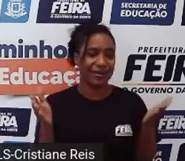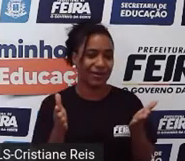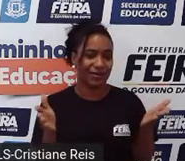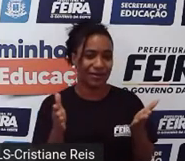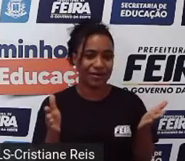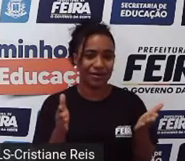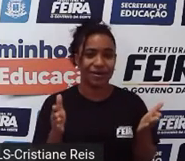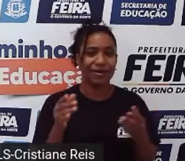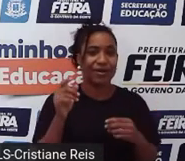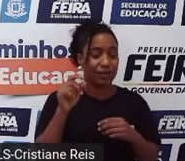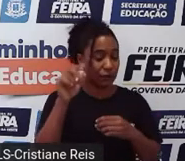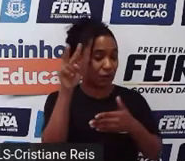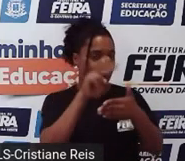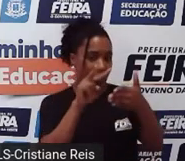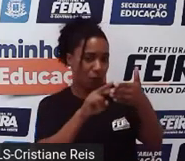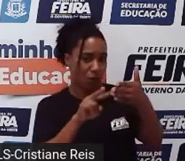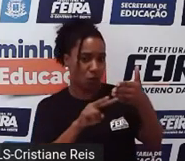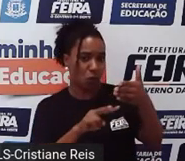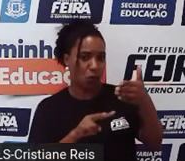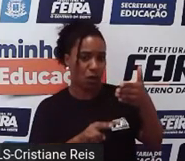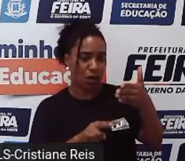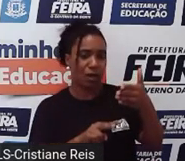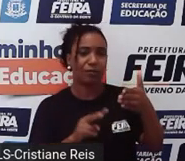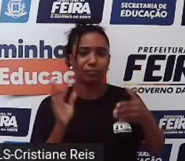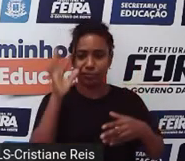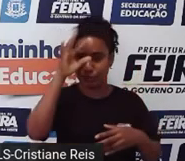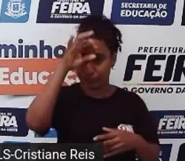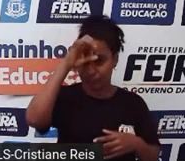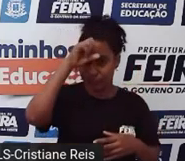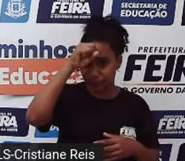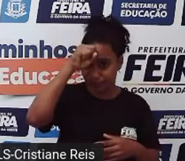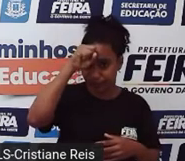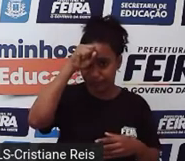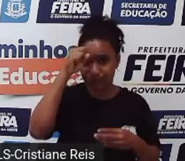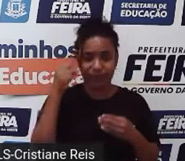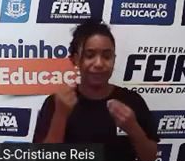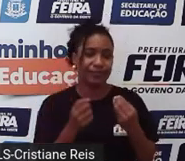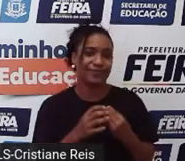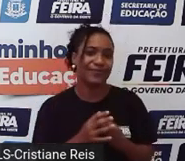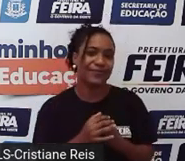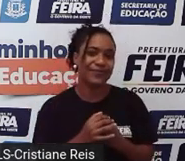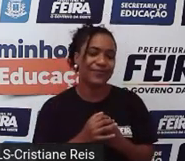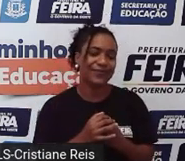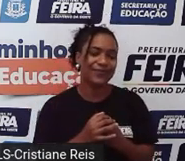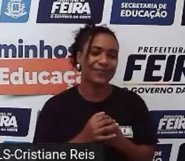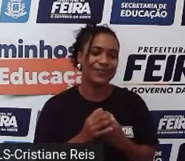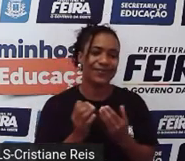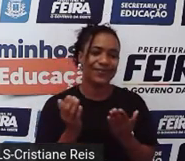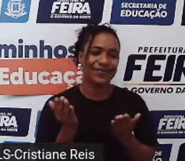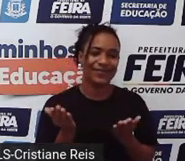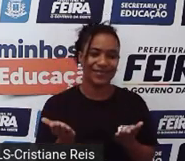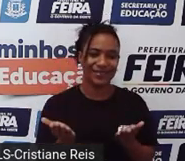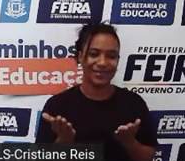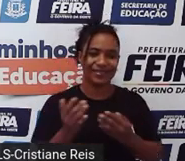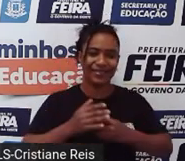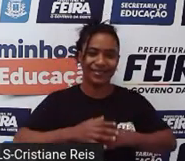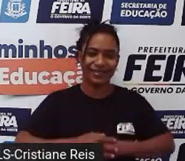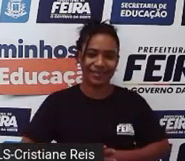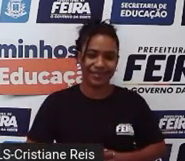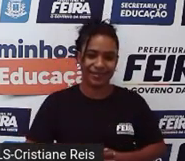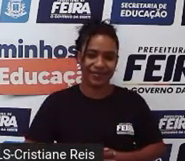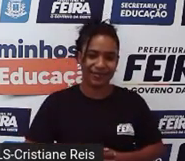fazer aqui uma leitura a respeito da USA Weather Forecast.